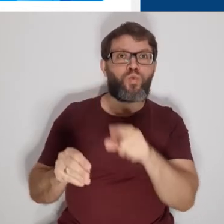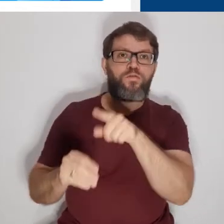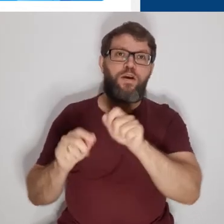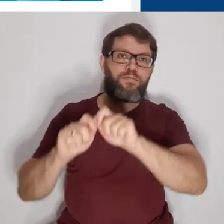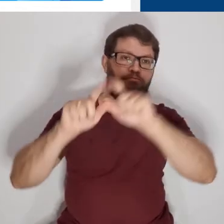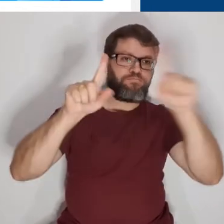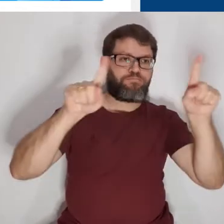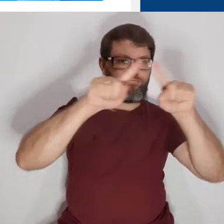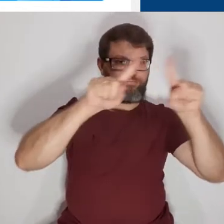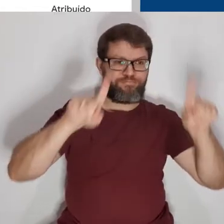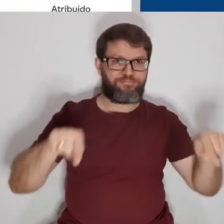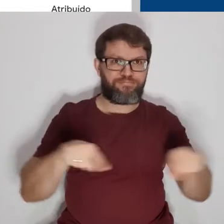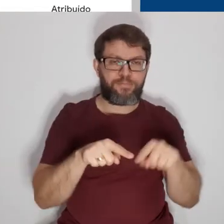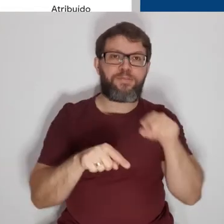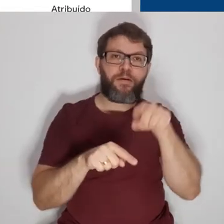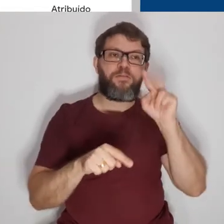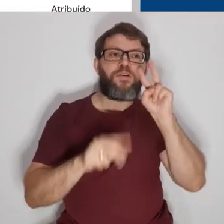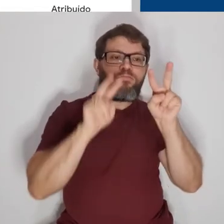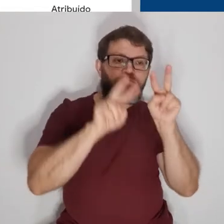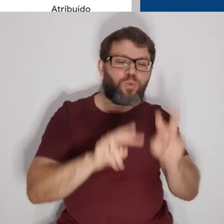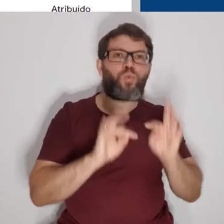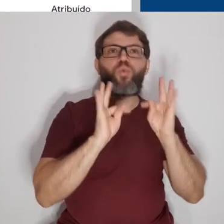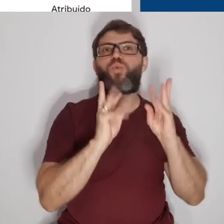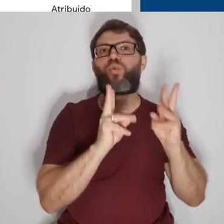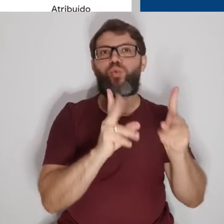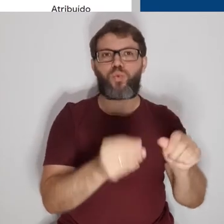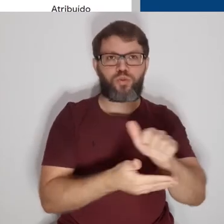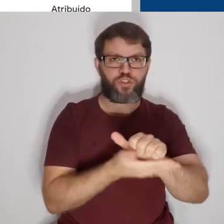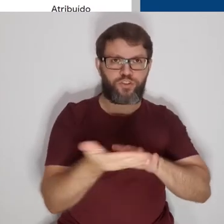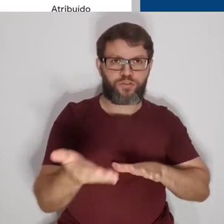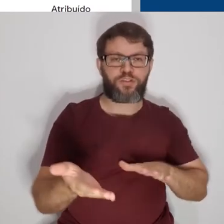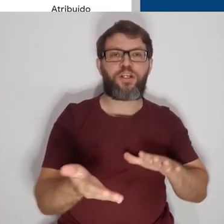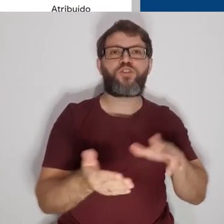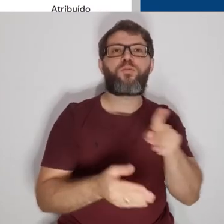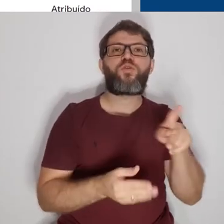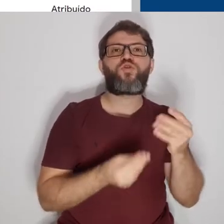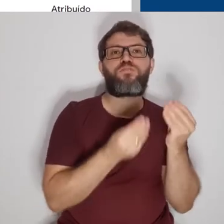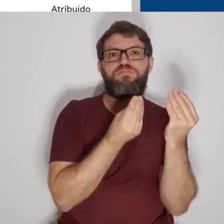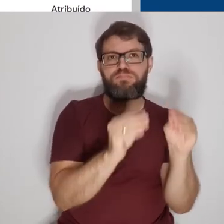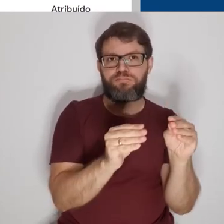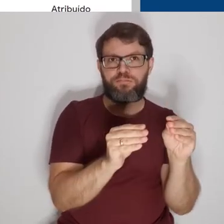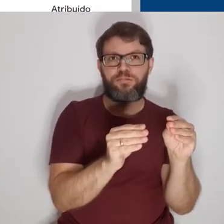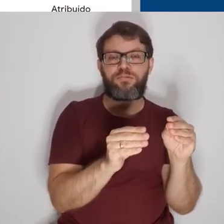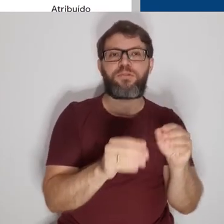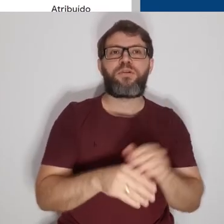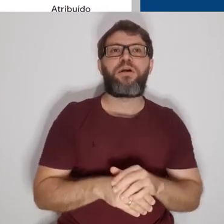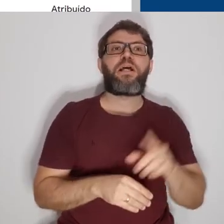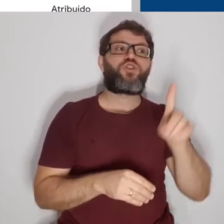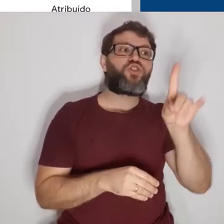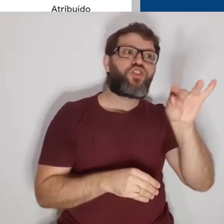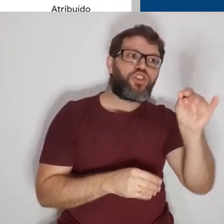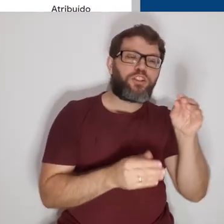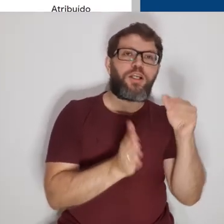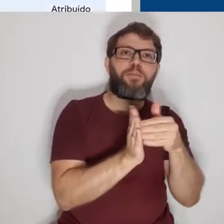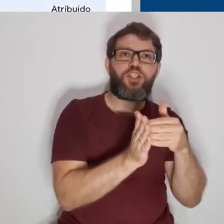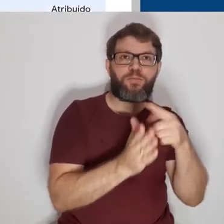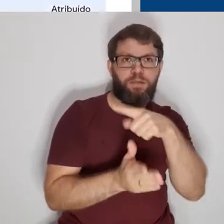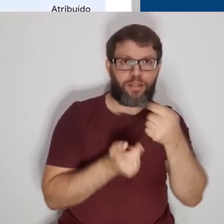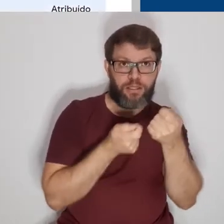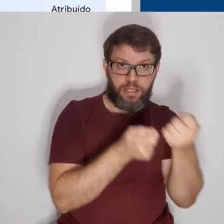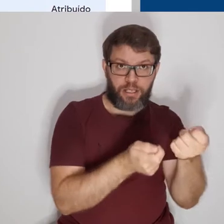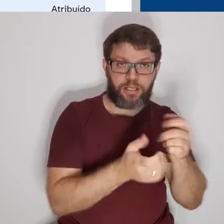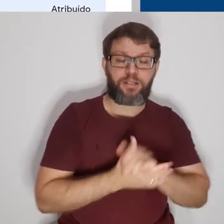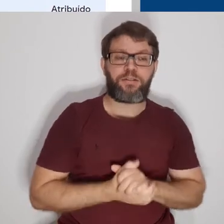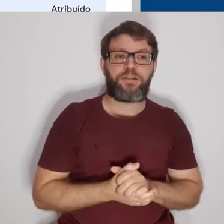direcionado para uma página onde consegue visualizar todas as atividades postadas pelo seu professor com a data limite para entrega